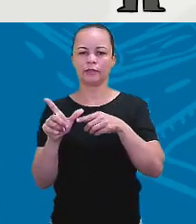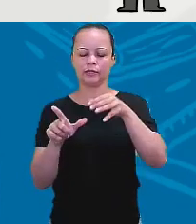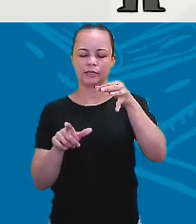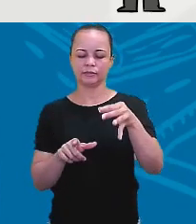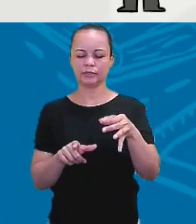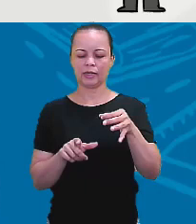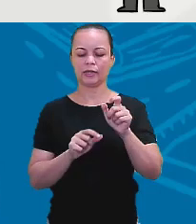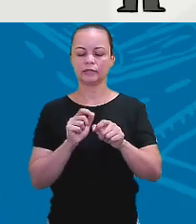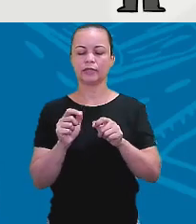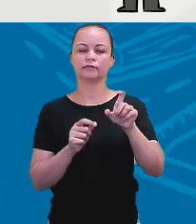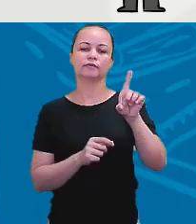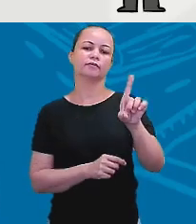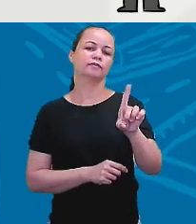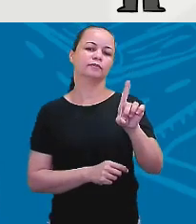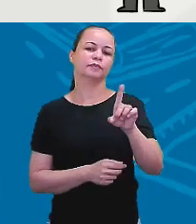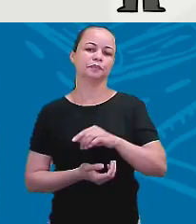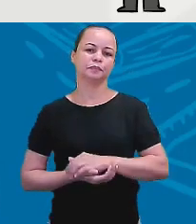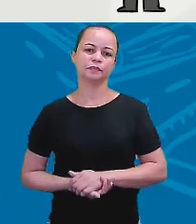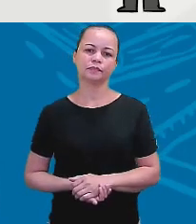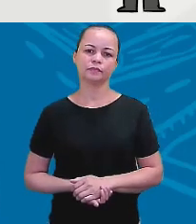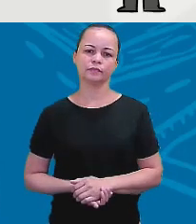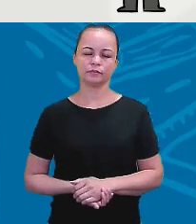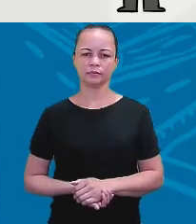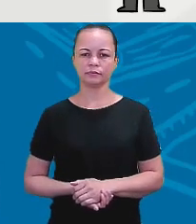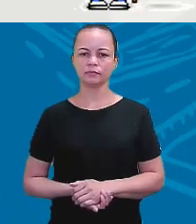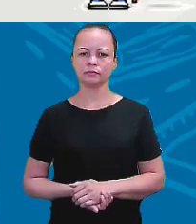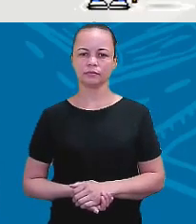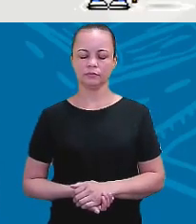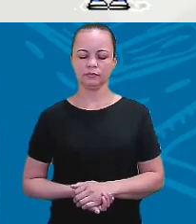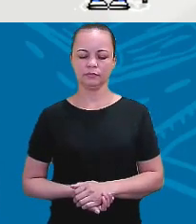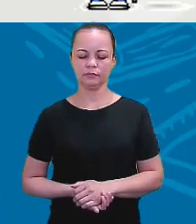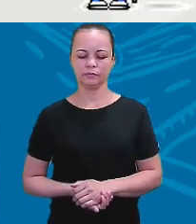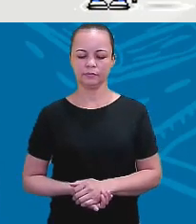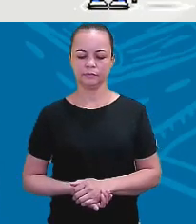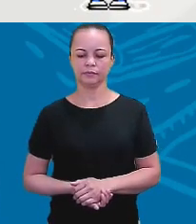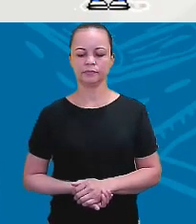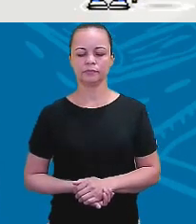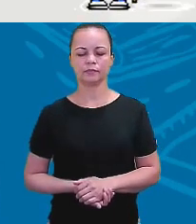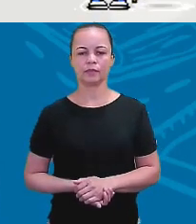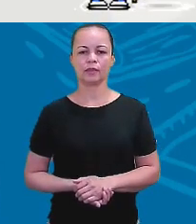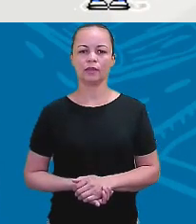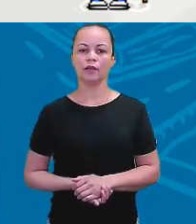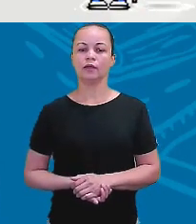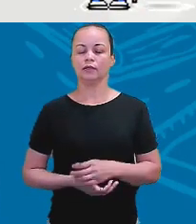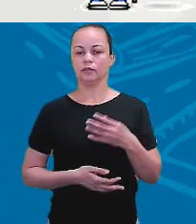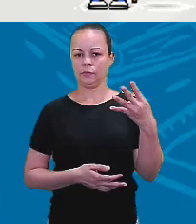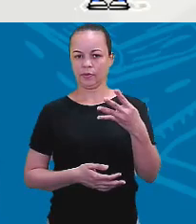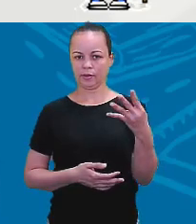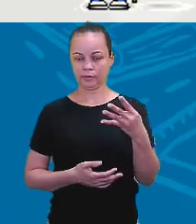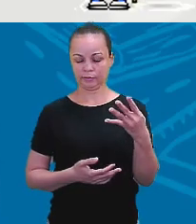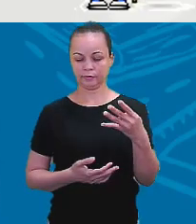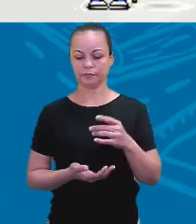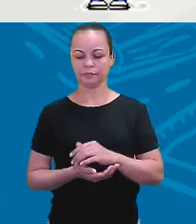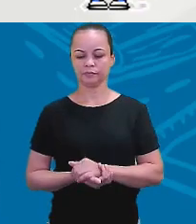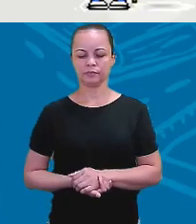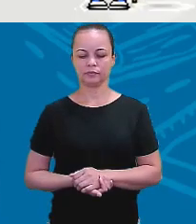a letra D, ok? E a próxima questão. Os estudantes